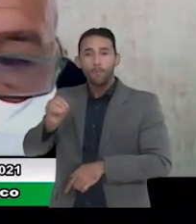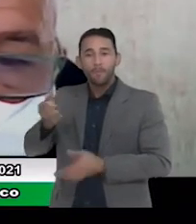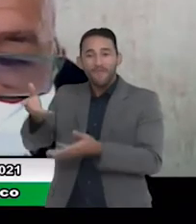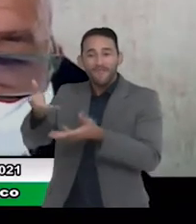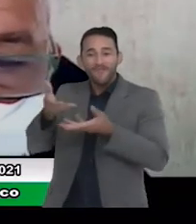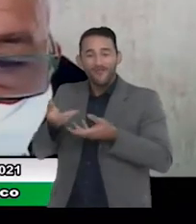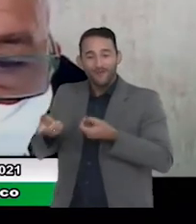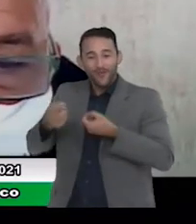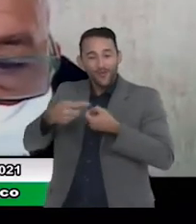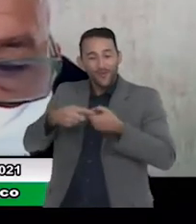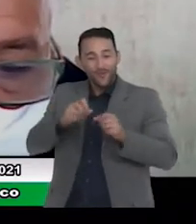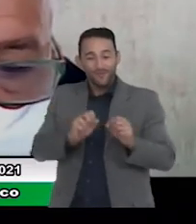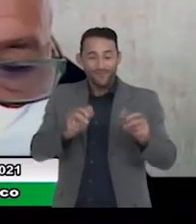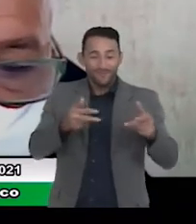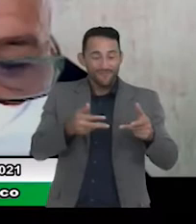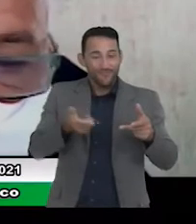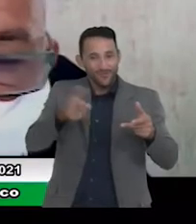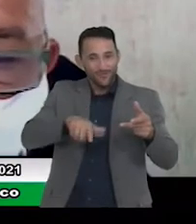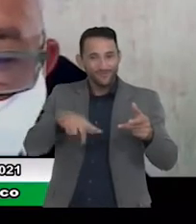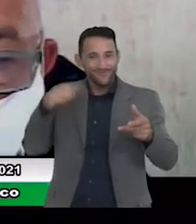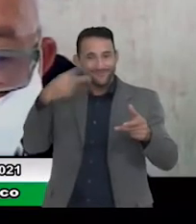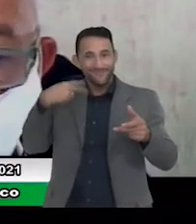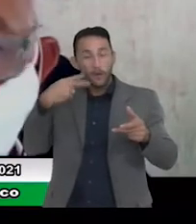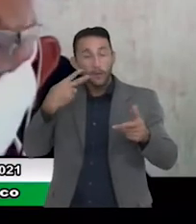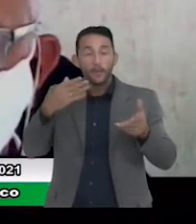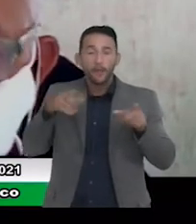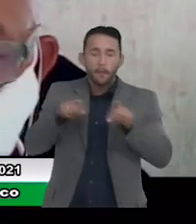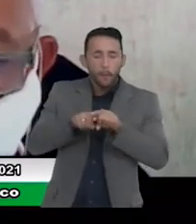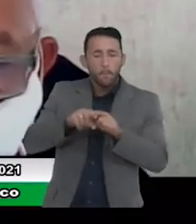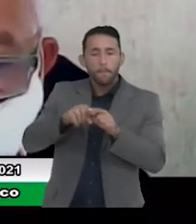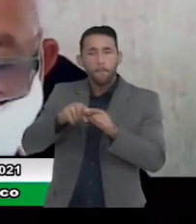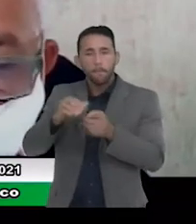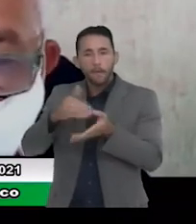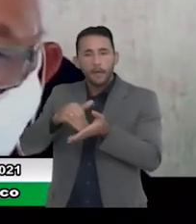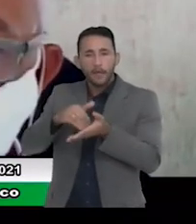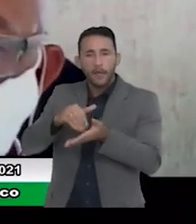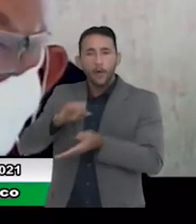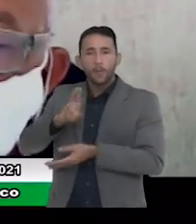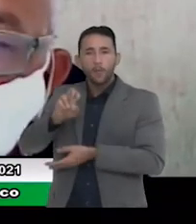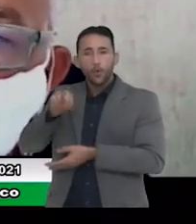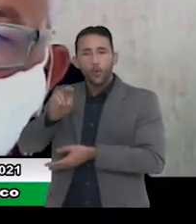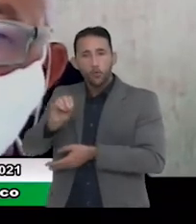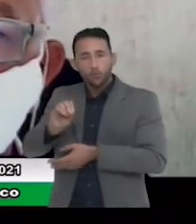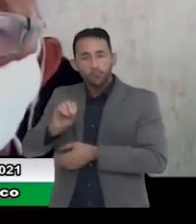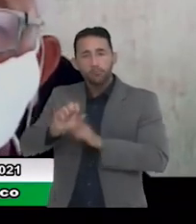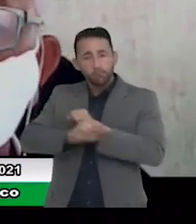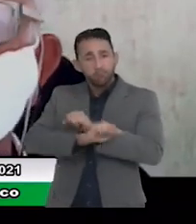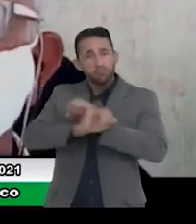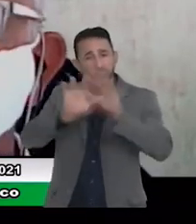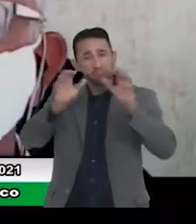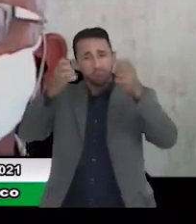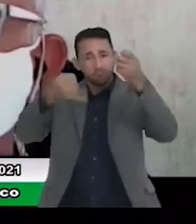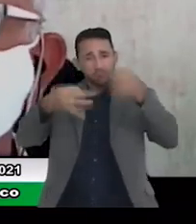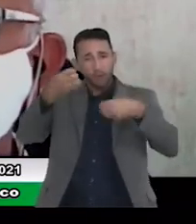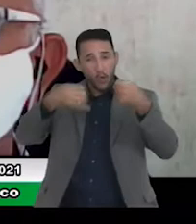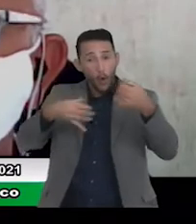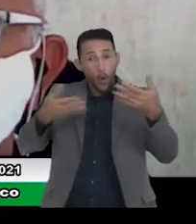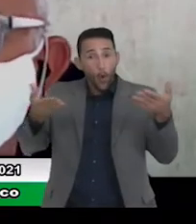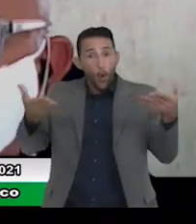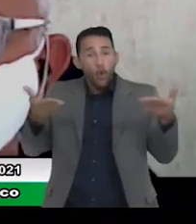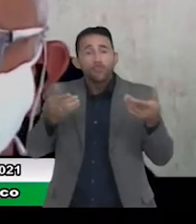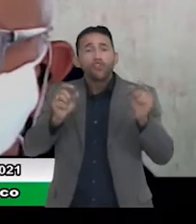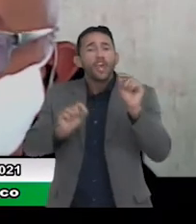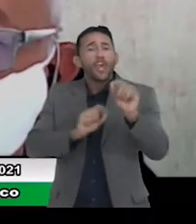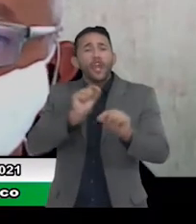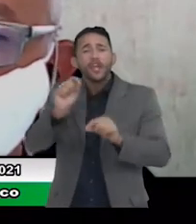Bruno que é o nosso secretário de Finança bem esclarecedor também e eu acho que hoje quem ganhou foi a população